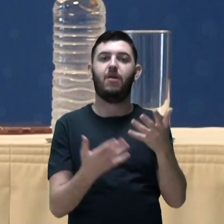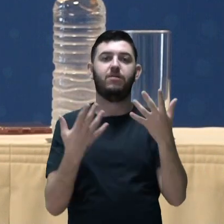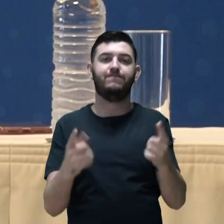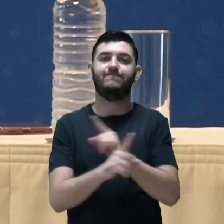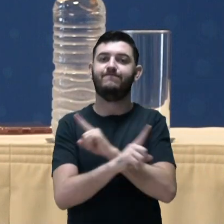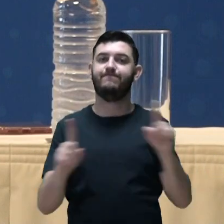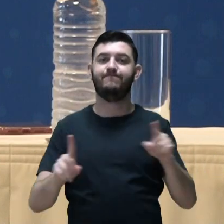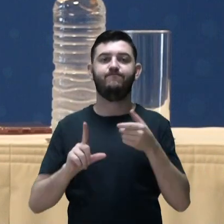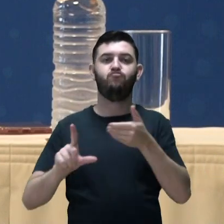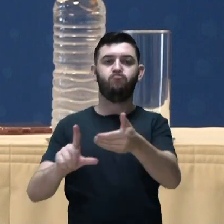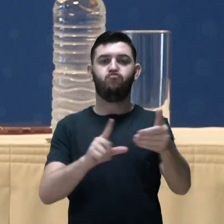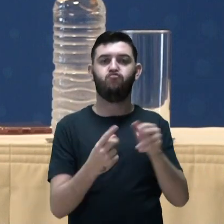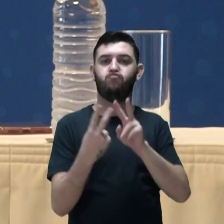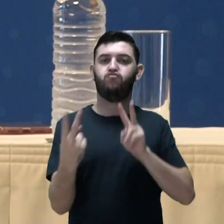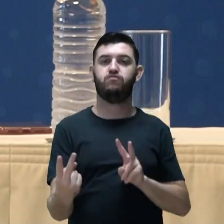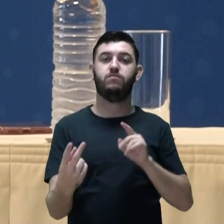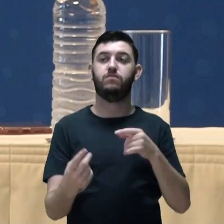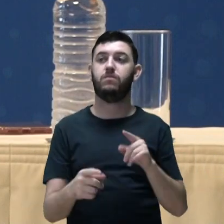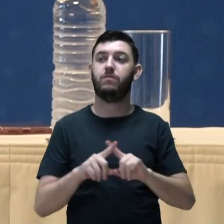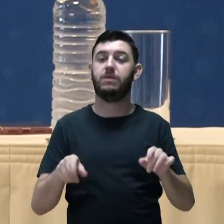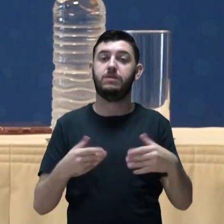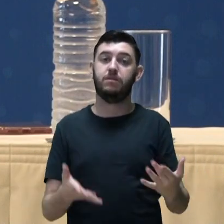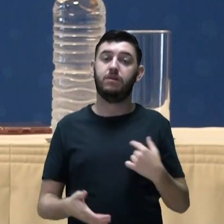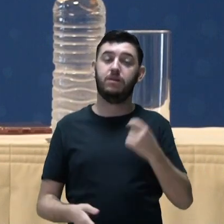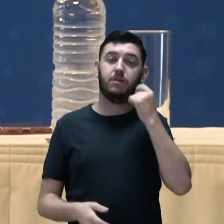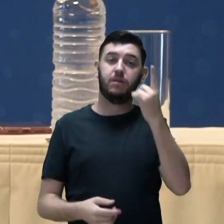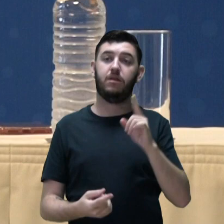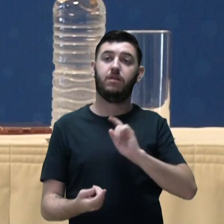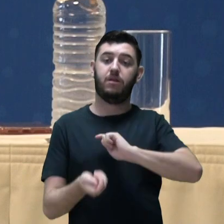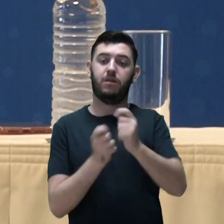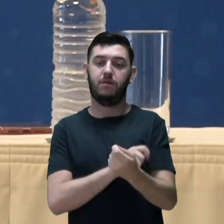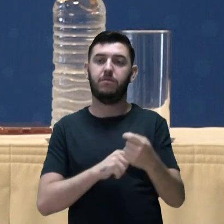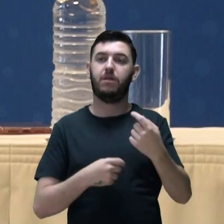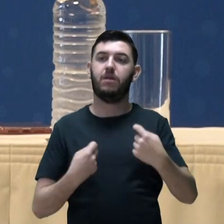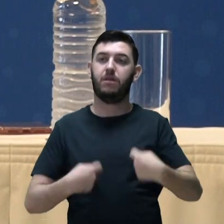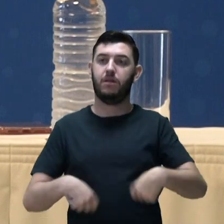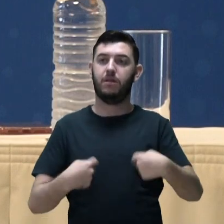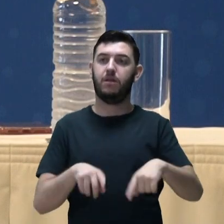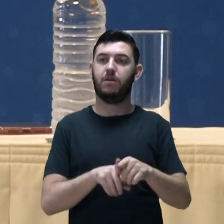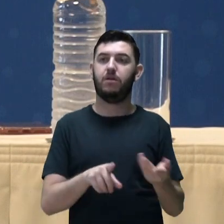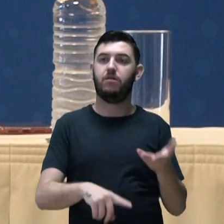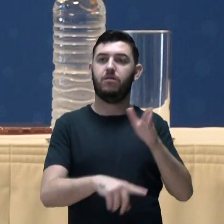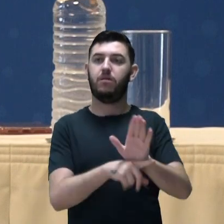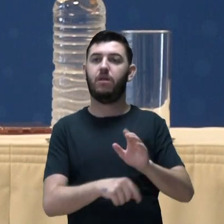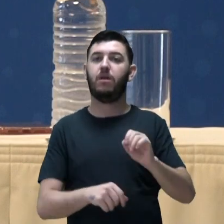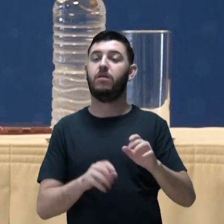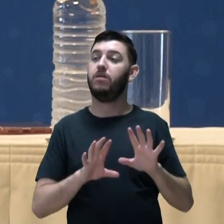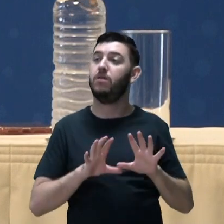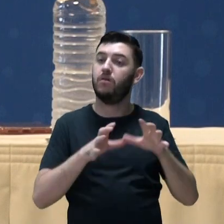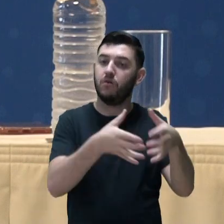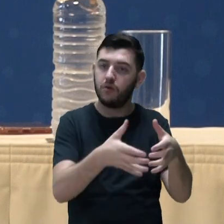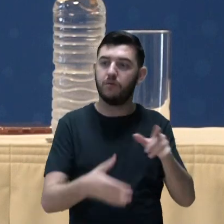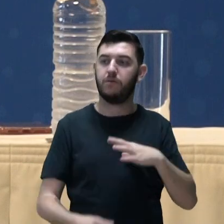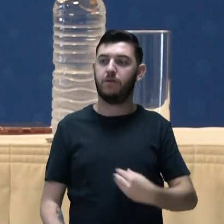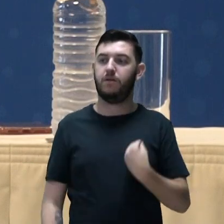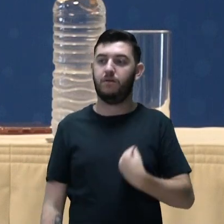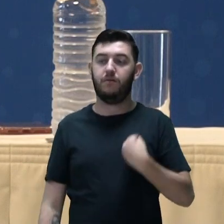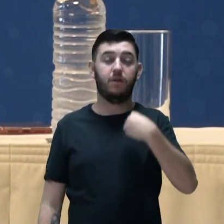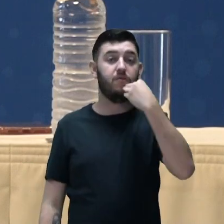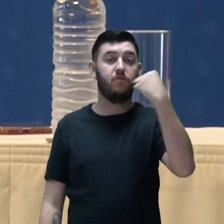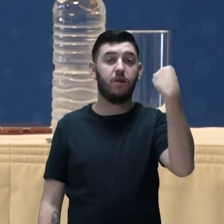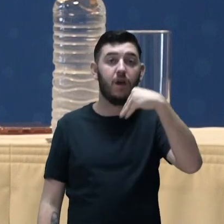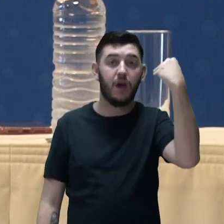educação à distância. A ideia foi adequar as necessidades de aprendizagem desse público, que é um público em situação de